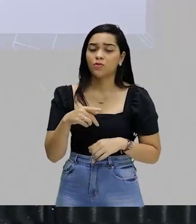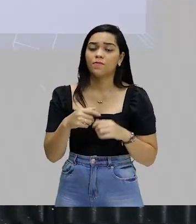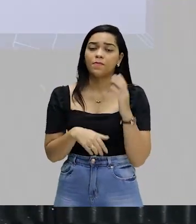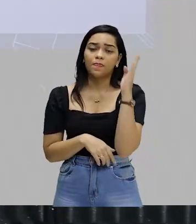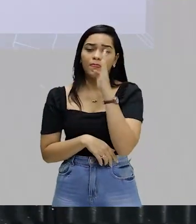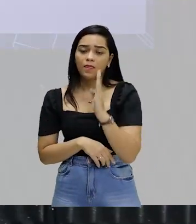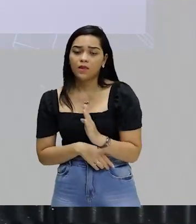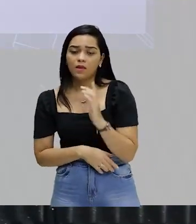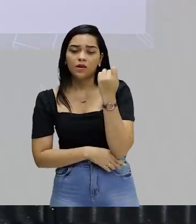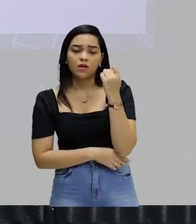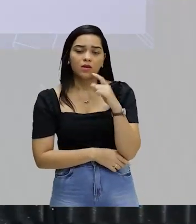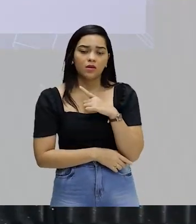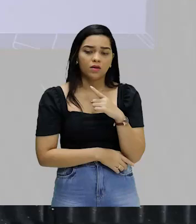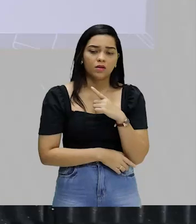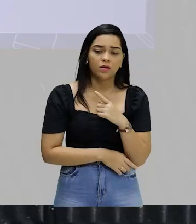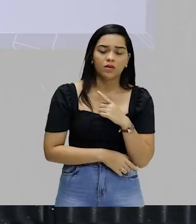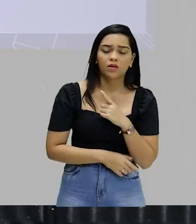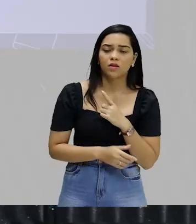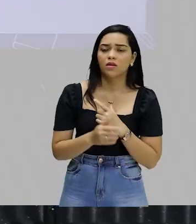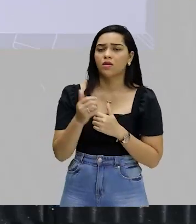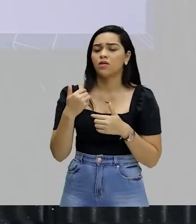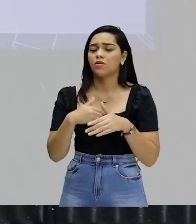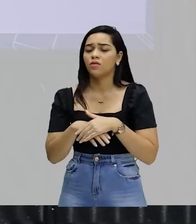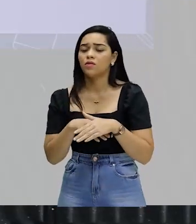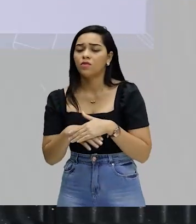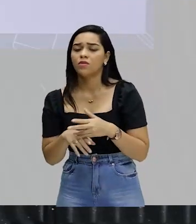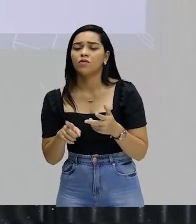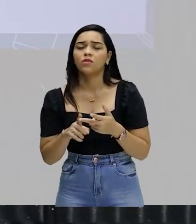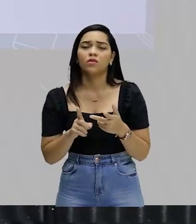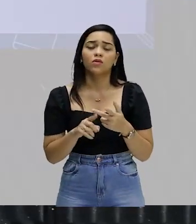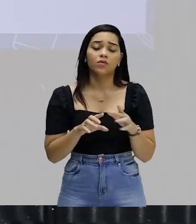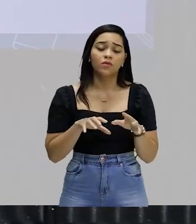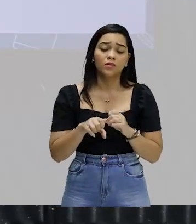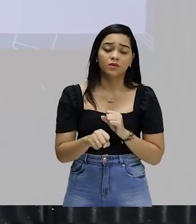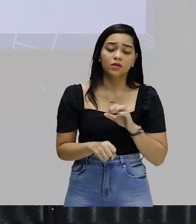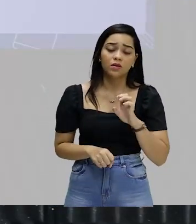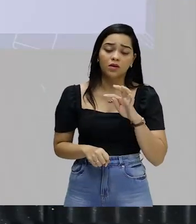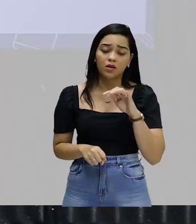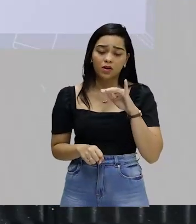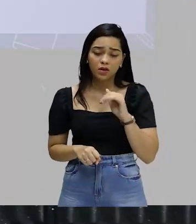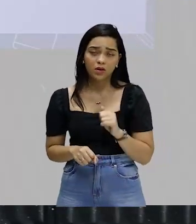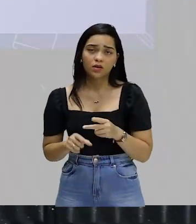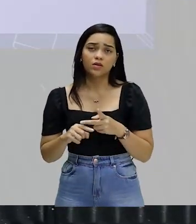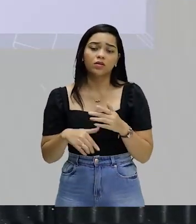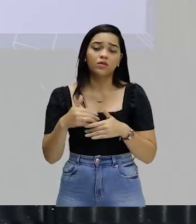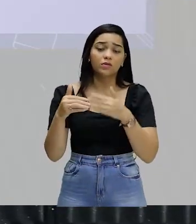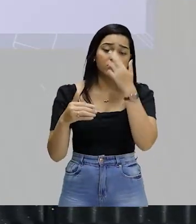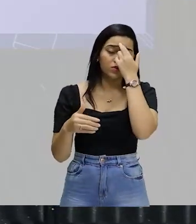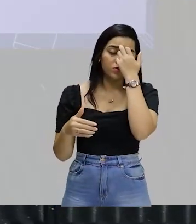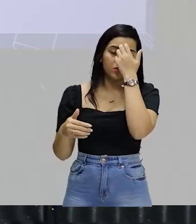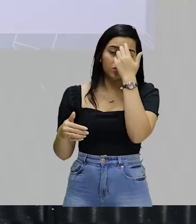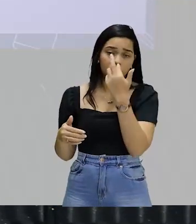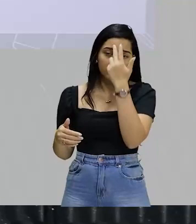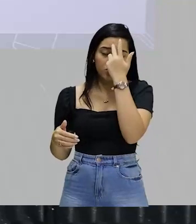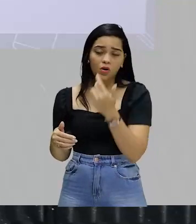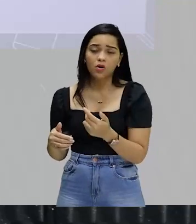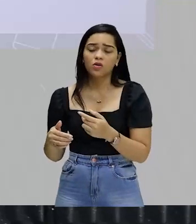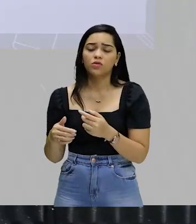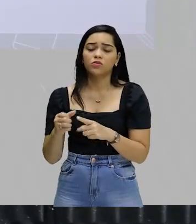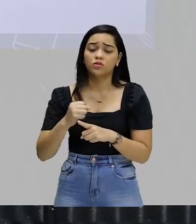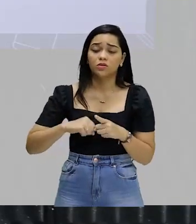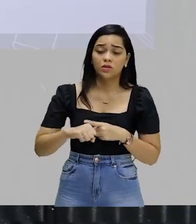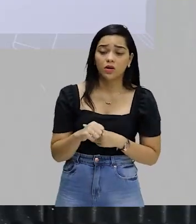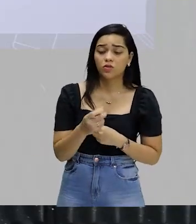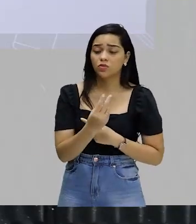fundamentado por critérios de rivalidade esportiva de formação étnica de construção histórico social dos dois países